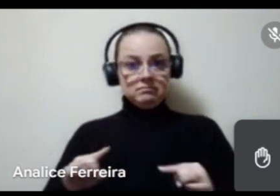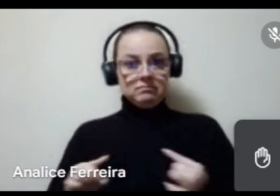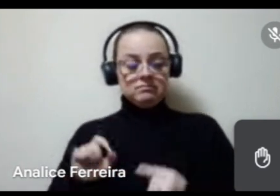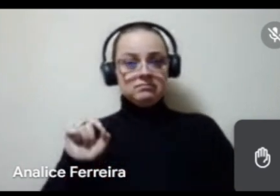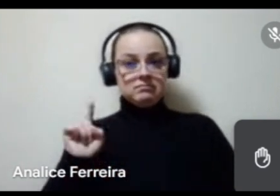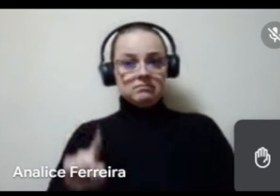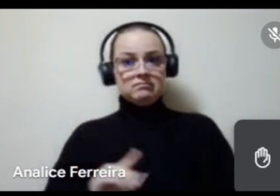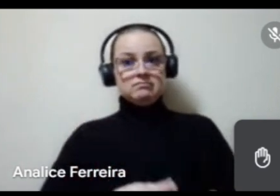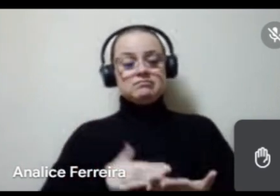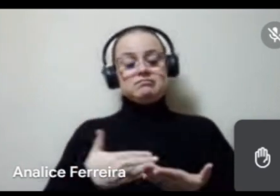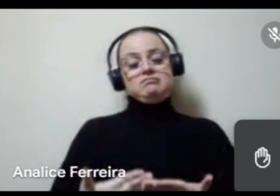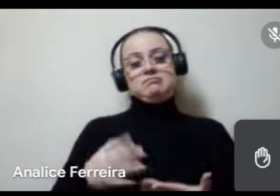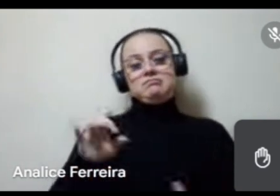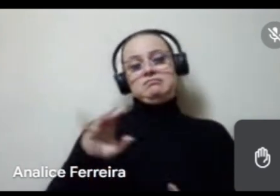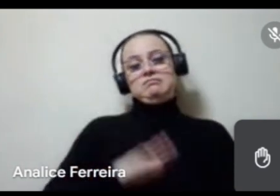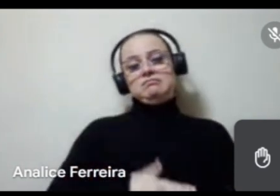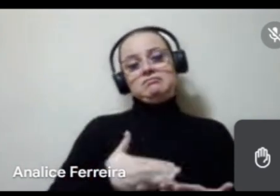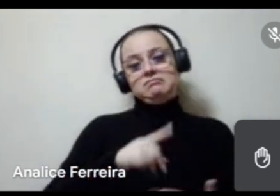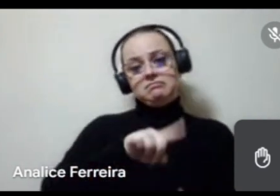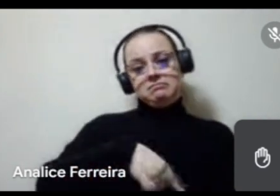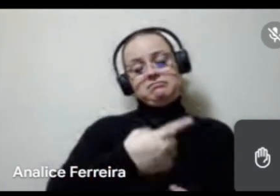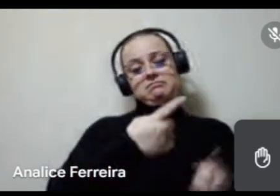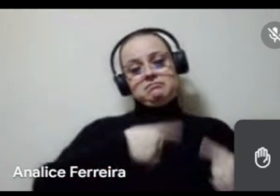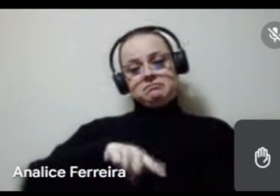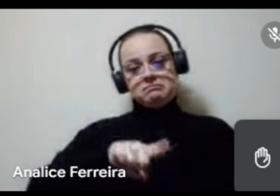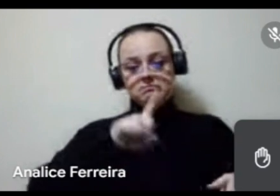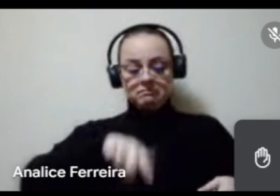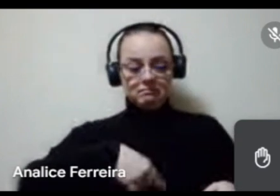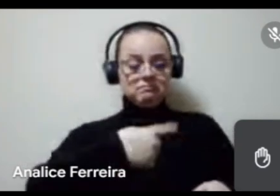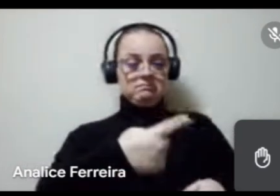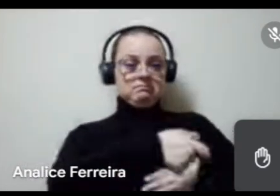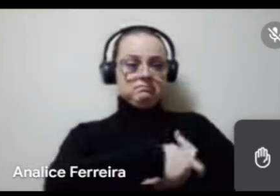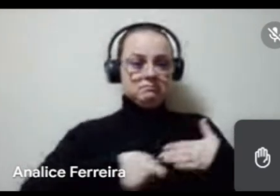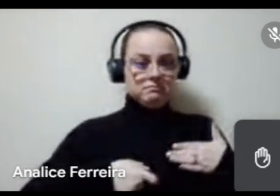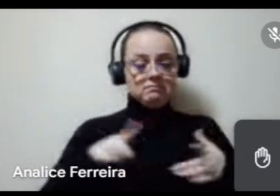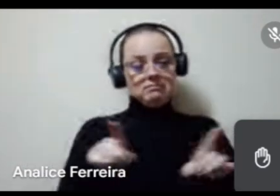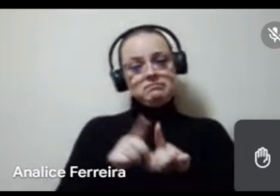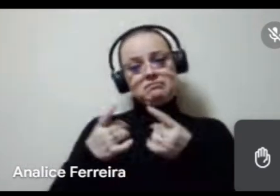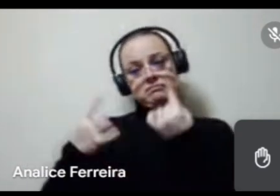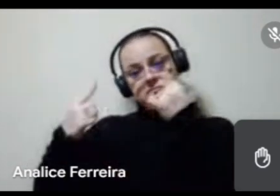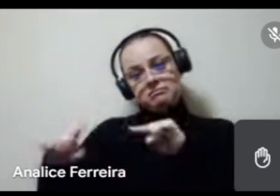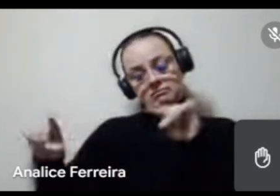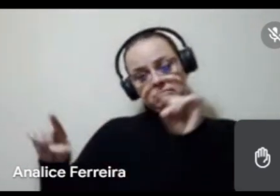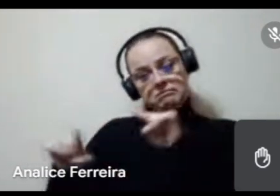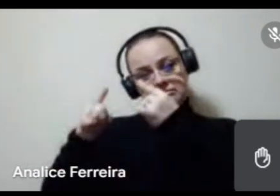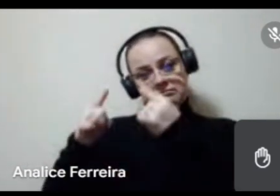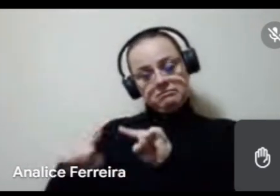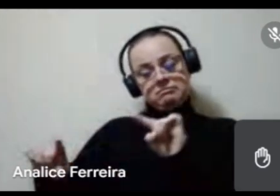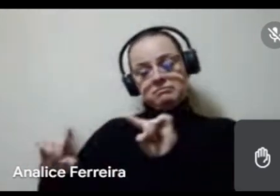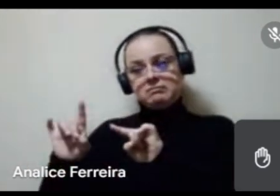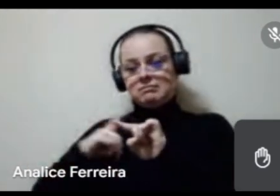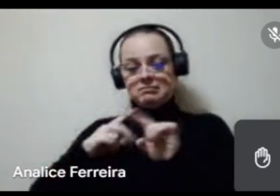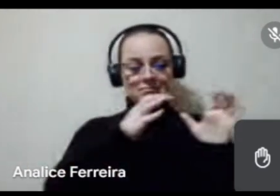intérprete, que é só intérprete de outras músicas, de outros compositores, o que é só instrumental, então, vai pegar uma abrangência